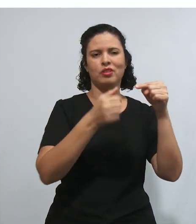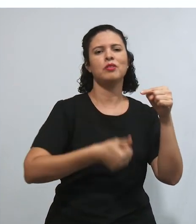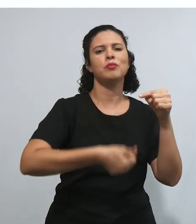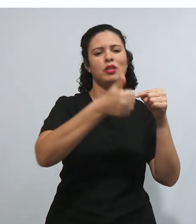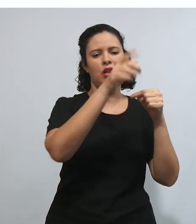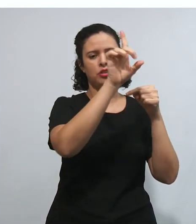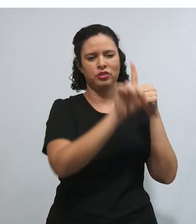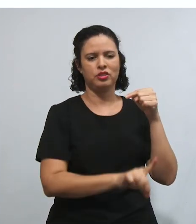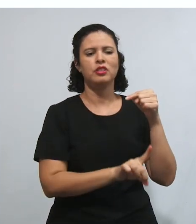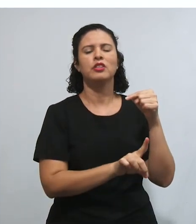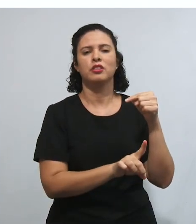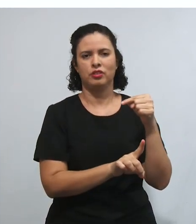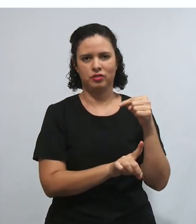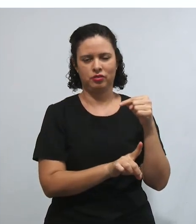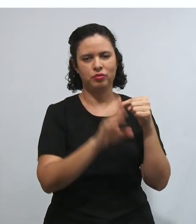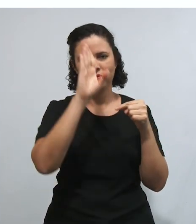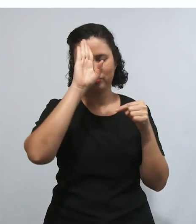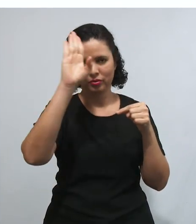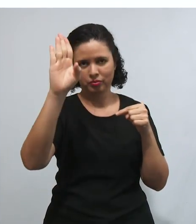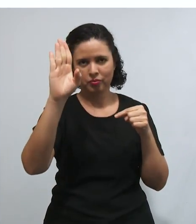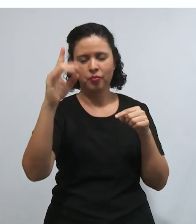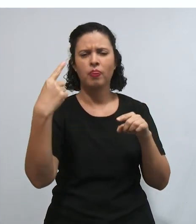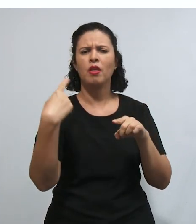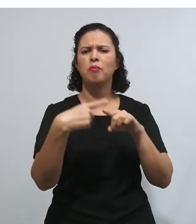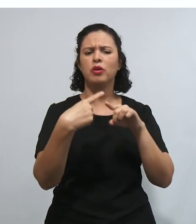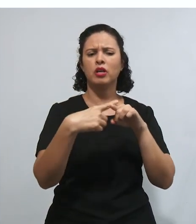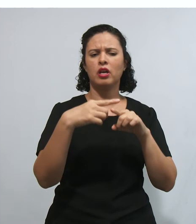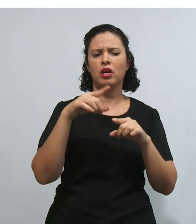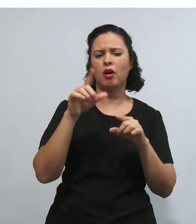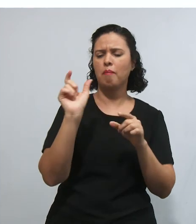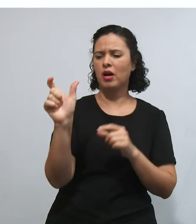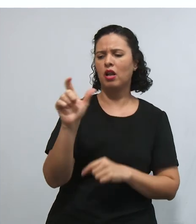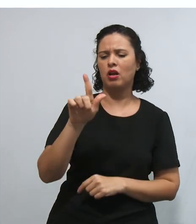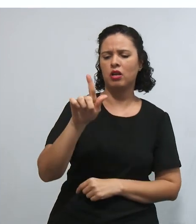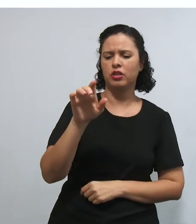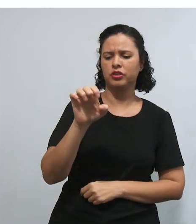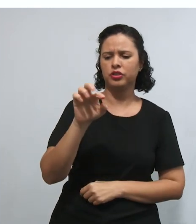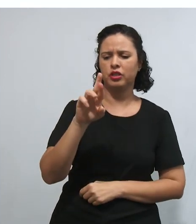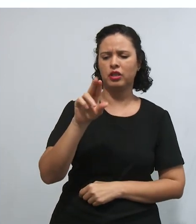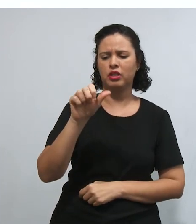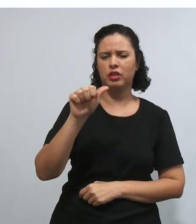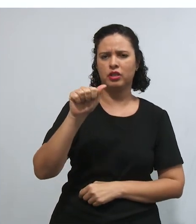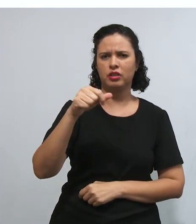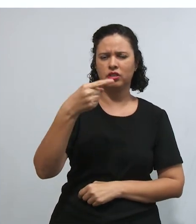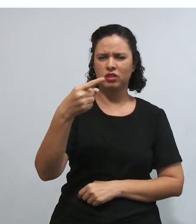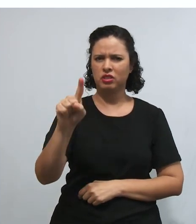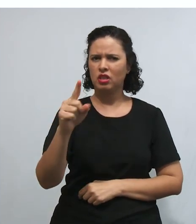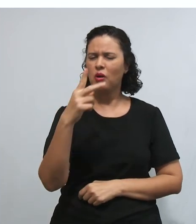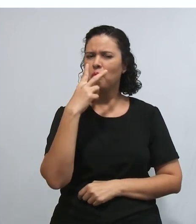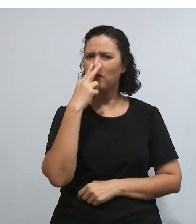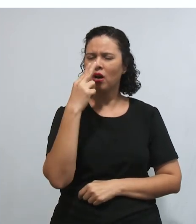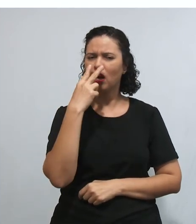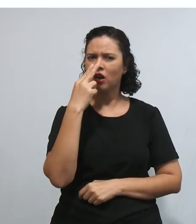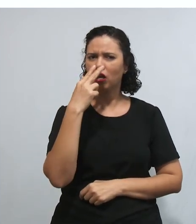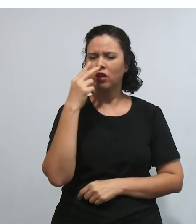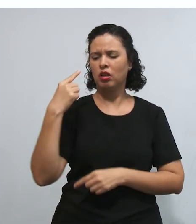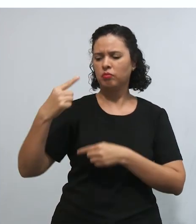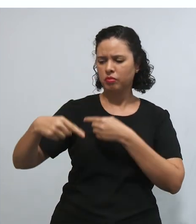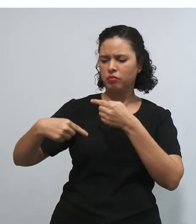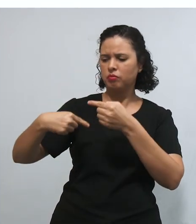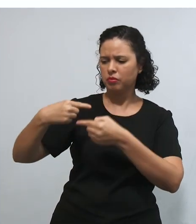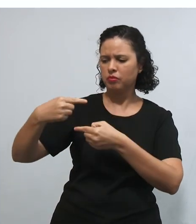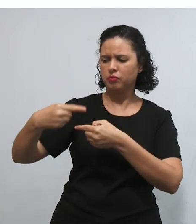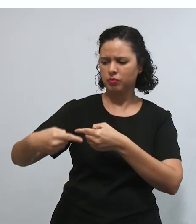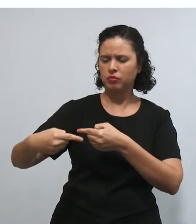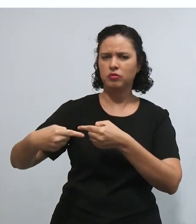tá? E não gerações, porque, ah, teve a geração passada, a geração, a geração... Então, eles entendem que quando a fala de geração, é